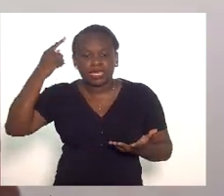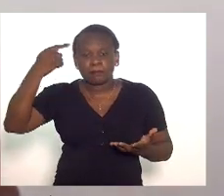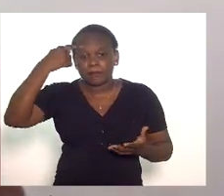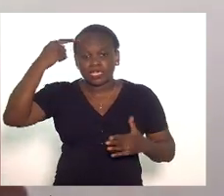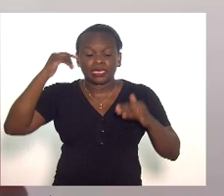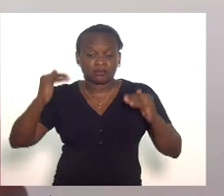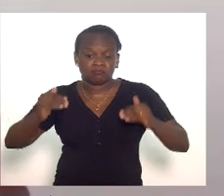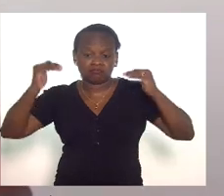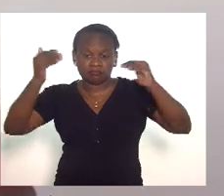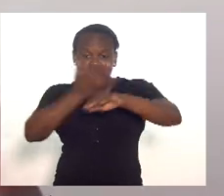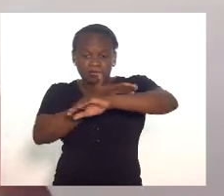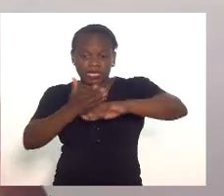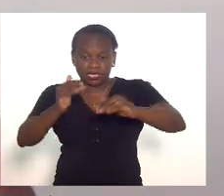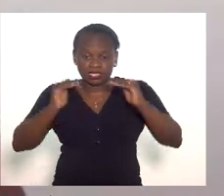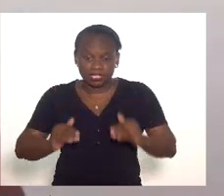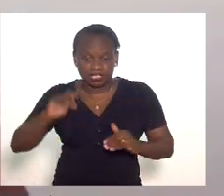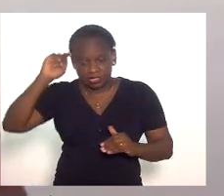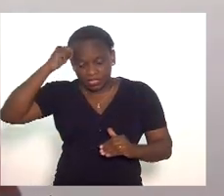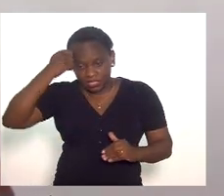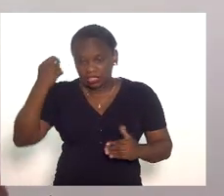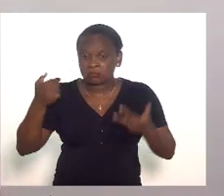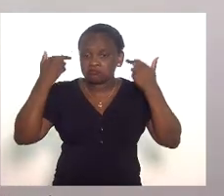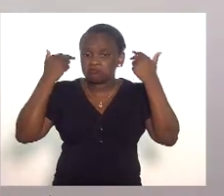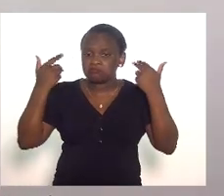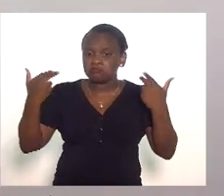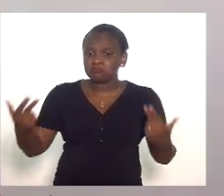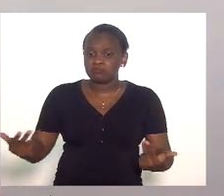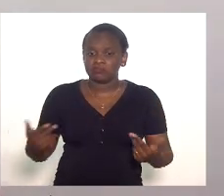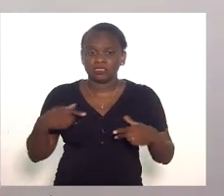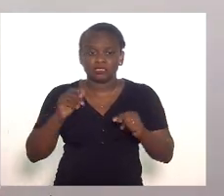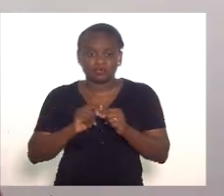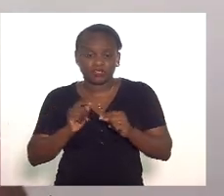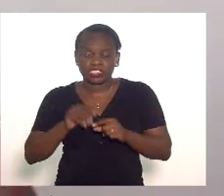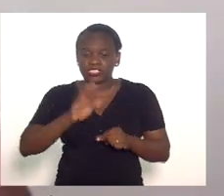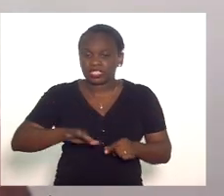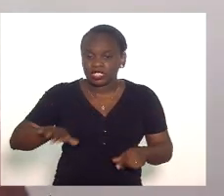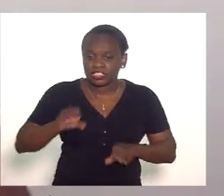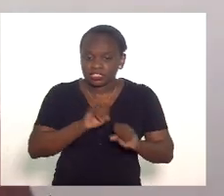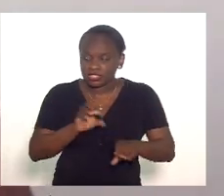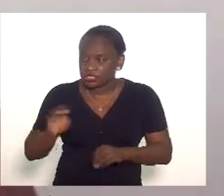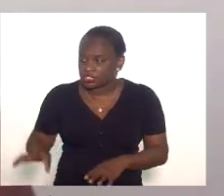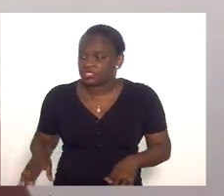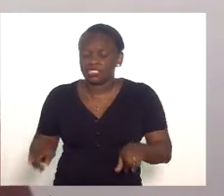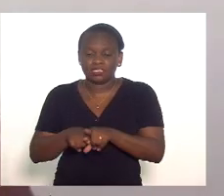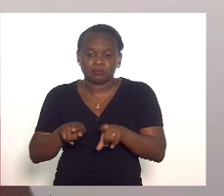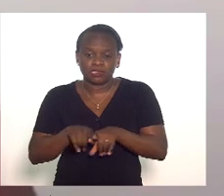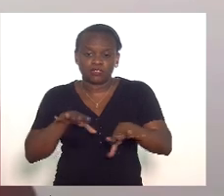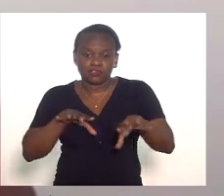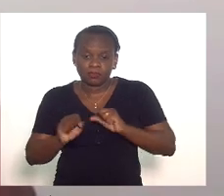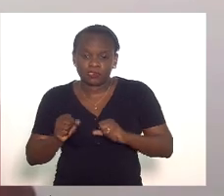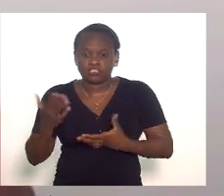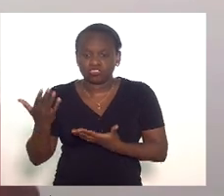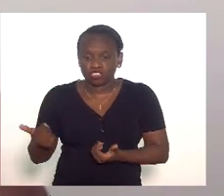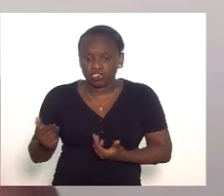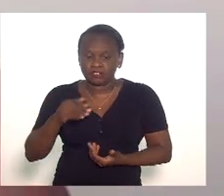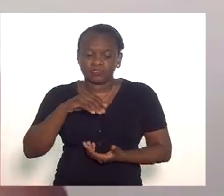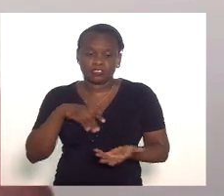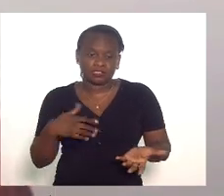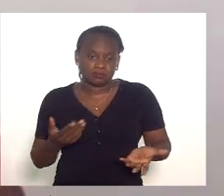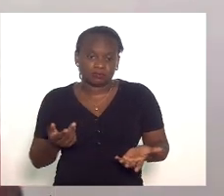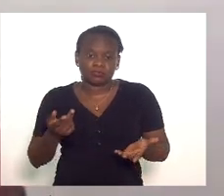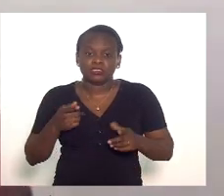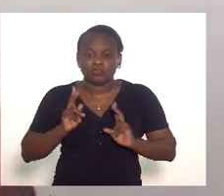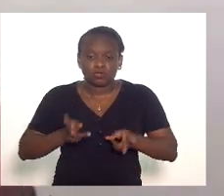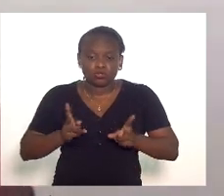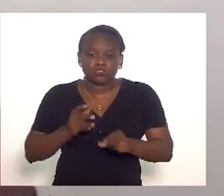hierarquia racial está colocada e naturalizada na criação das nossas crianças na formação dos nossos jovens e adolescentes